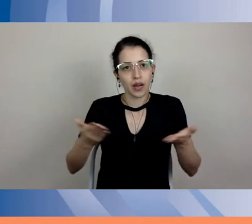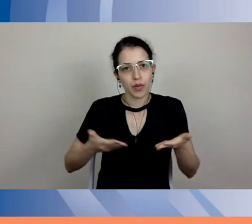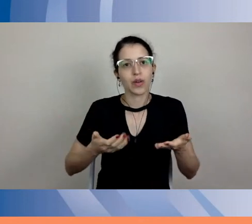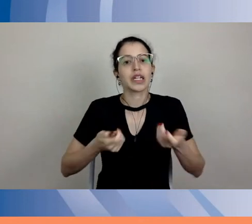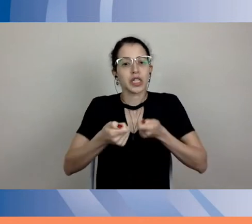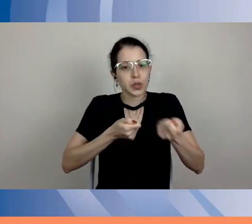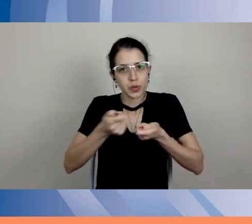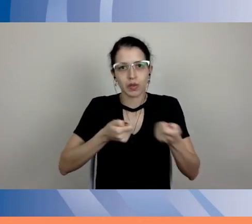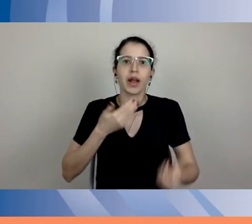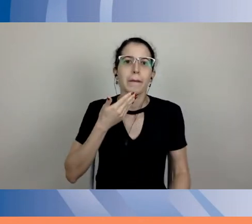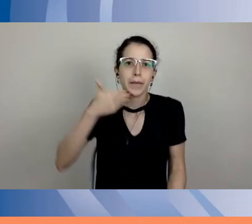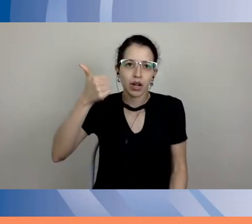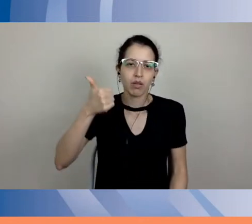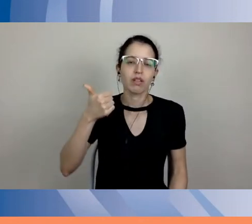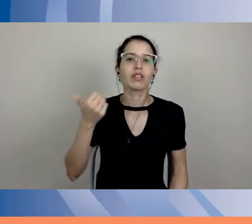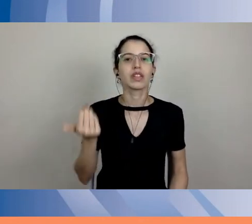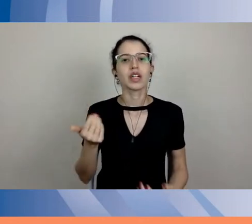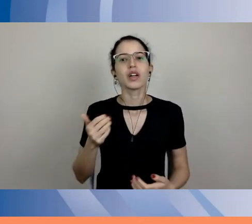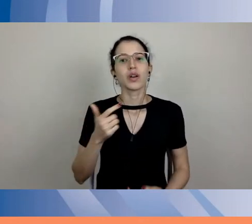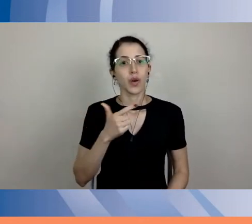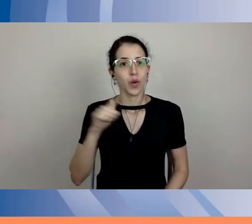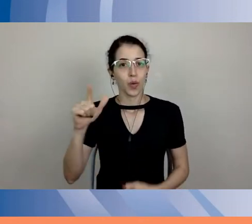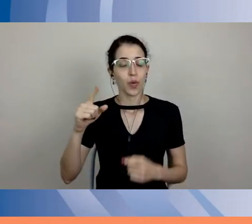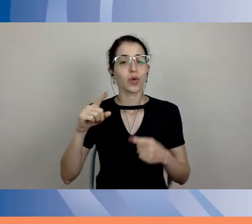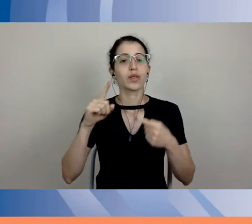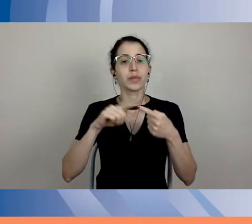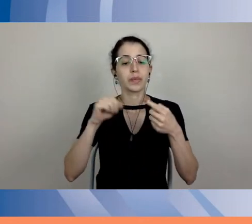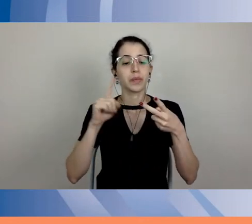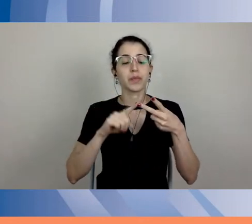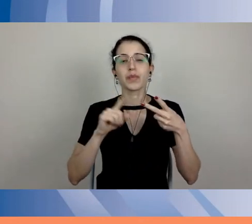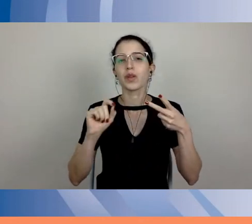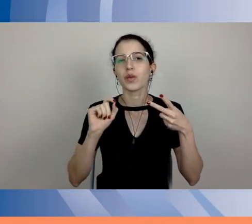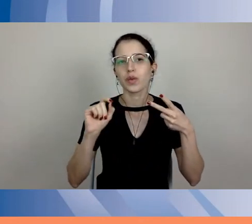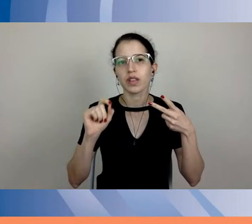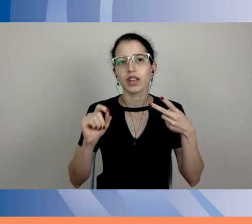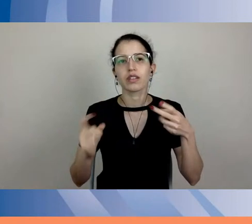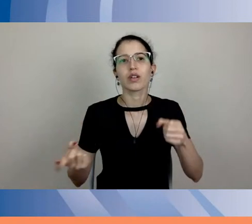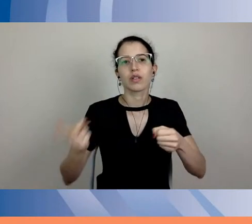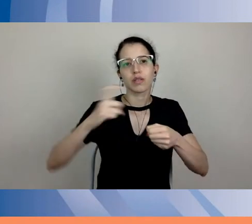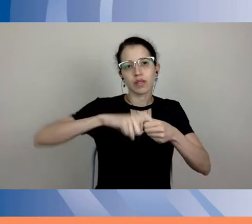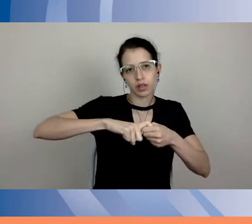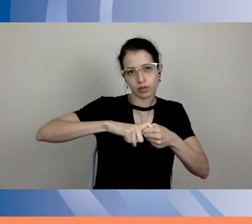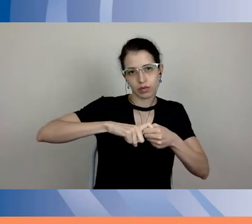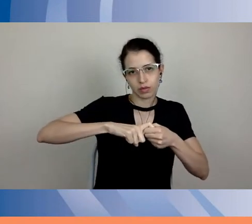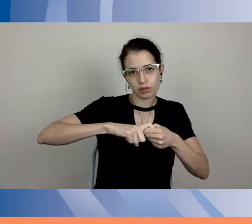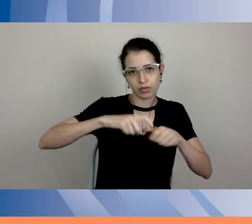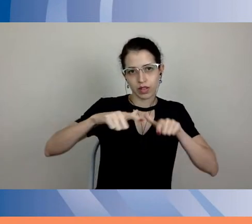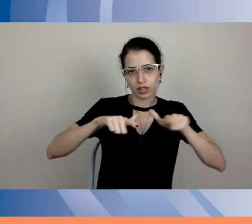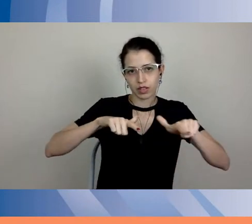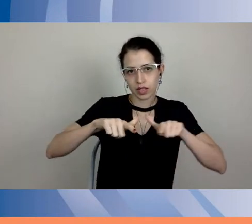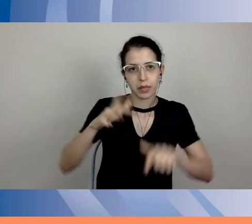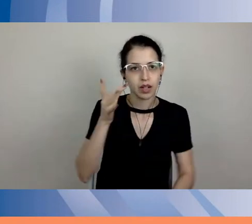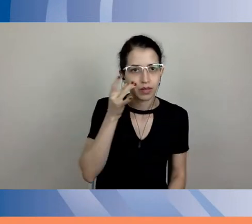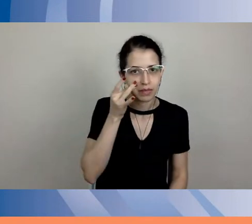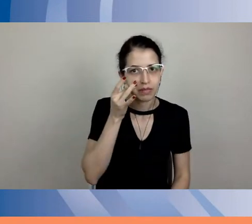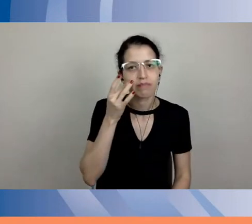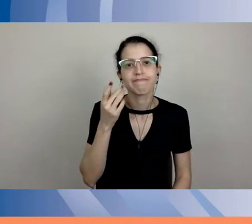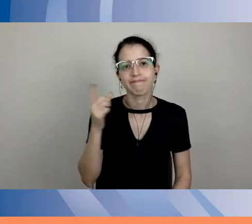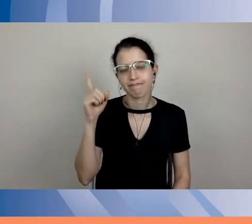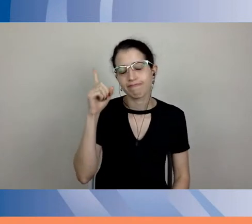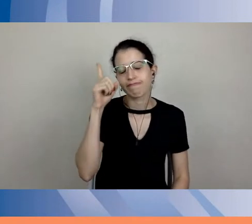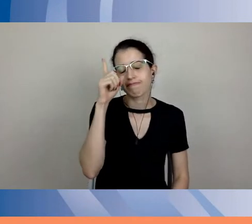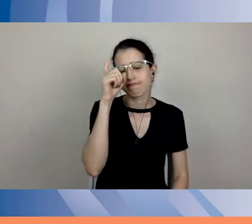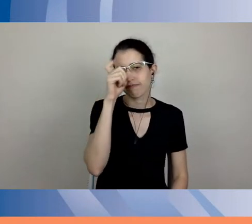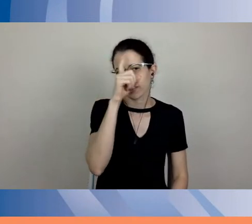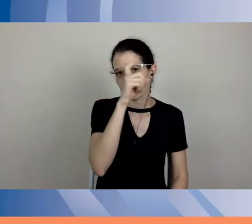situação. A outra questão também é o seguinte, o retorno das atividades é muito mais difícil do que foi a